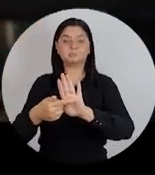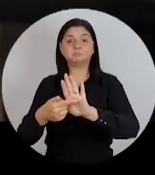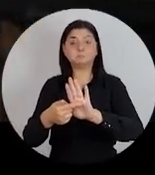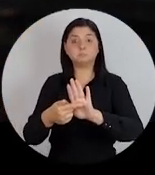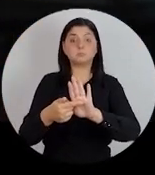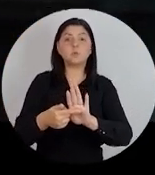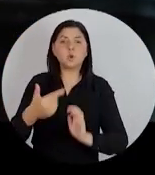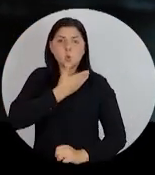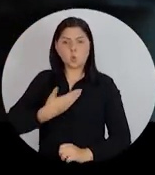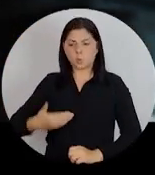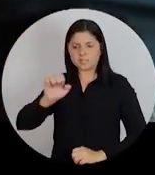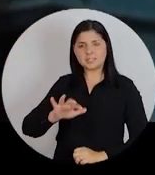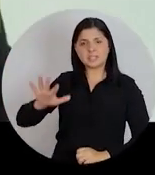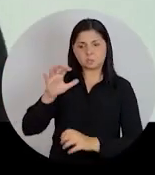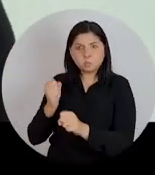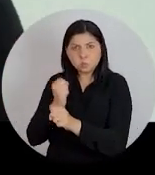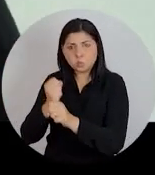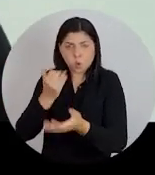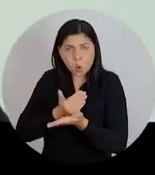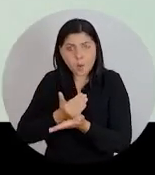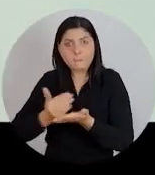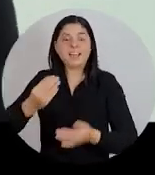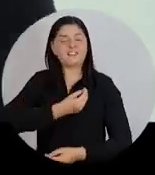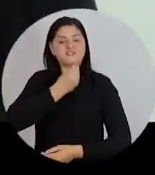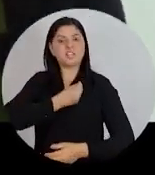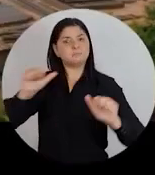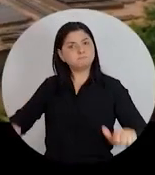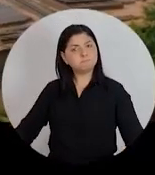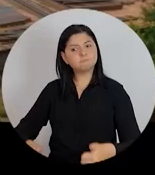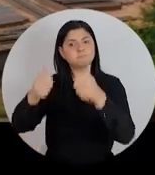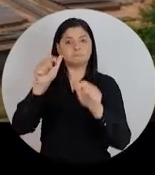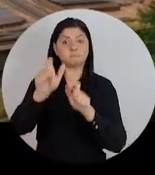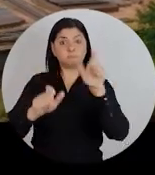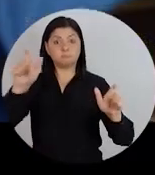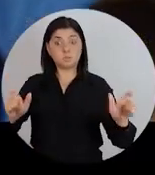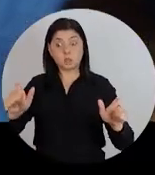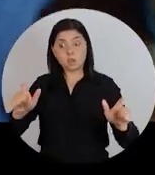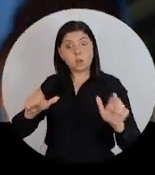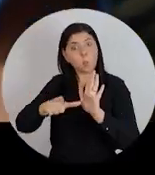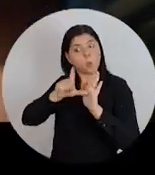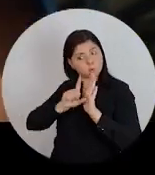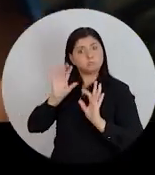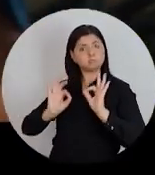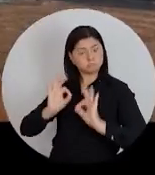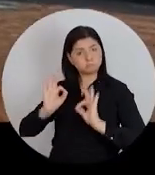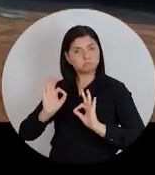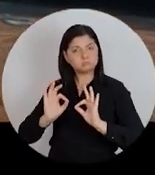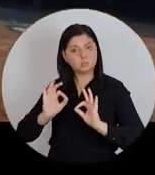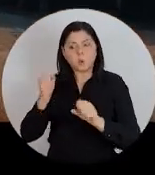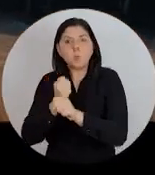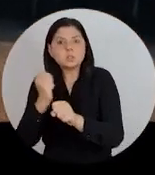Quando o Estado faz uma obra, ela já muda para melhor a vida das pessoas, mesmo antes de serem treque. A